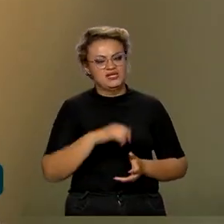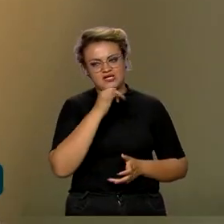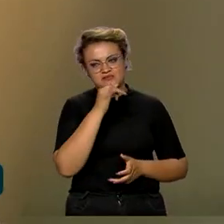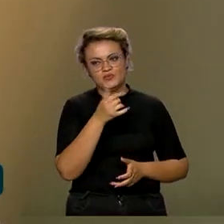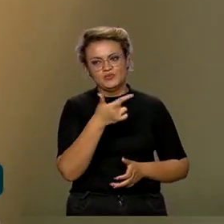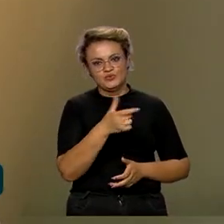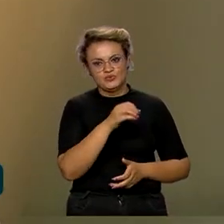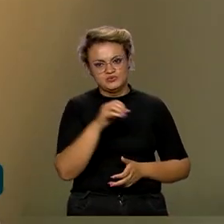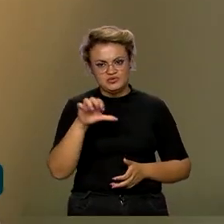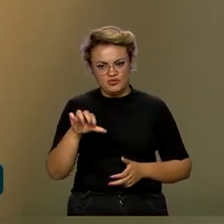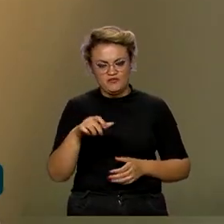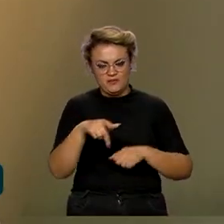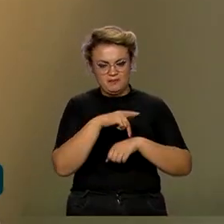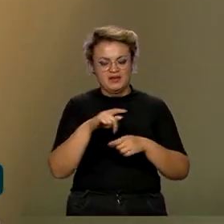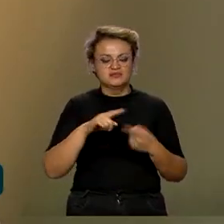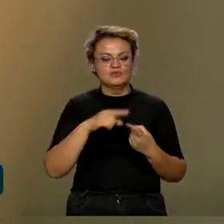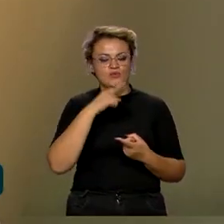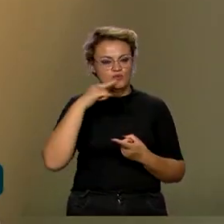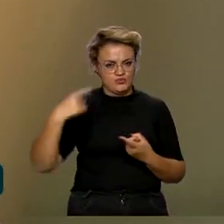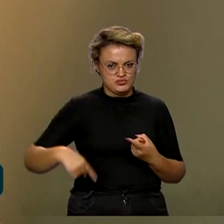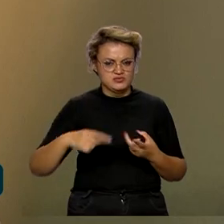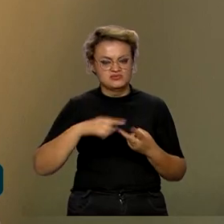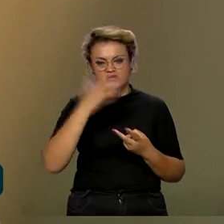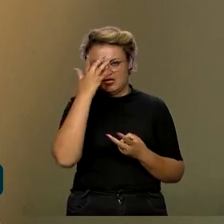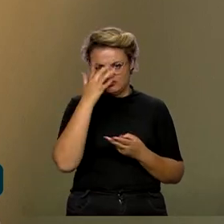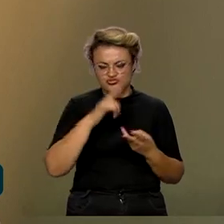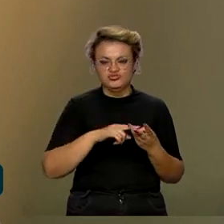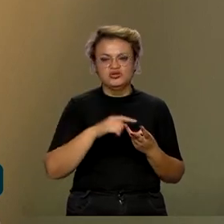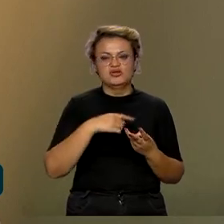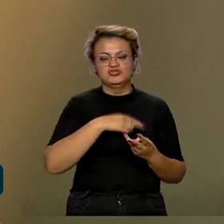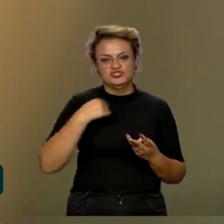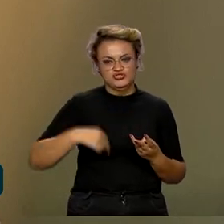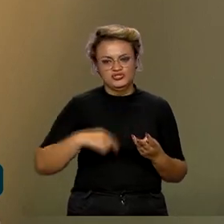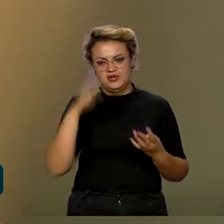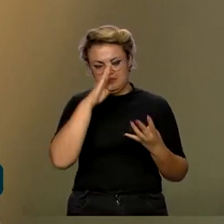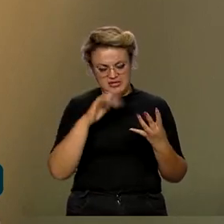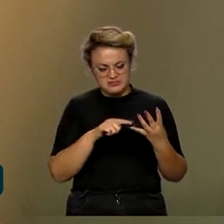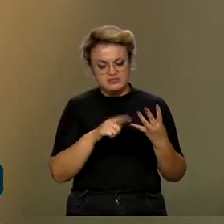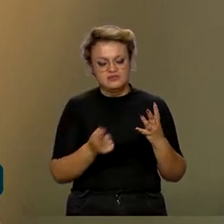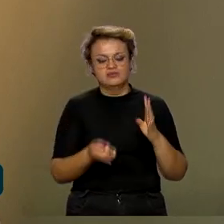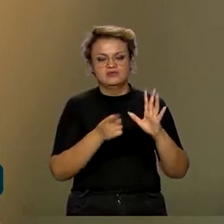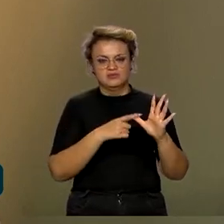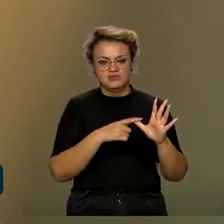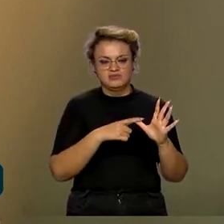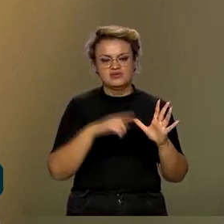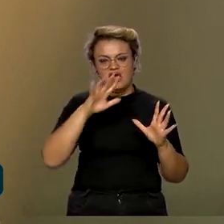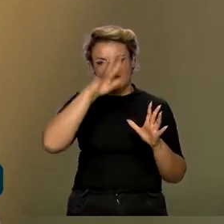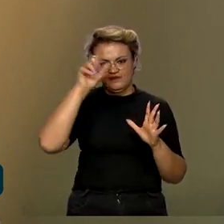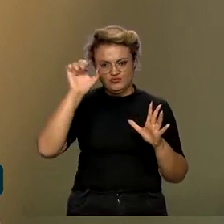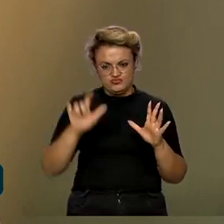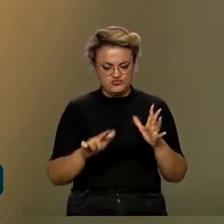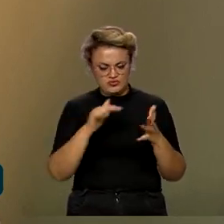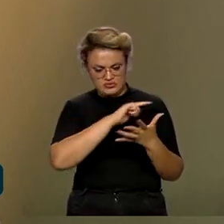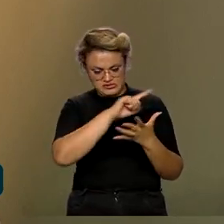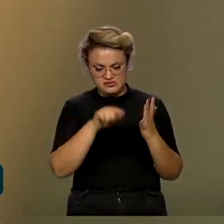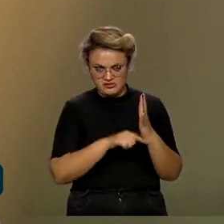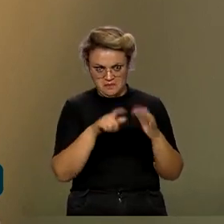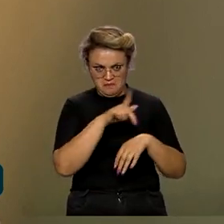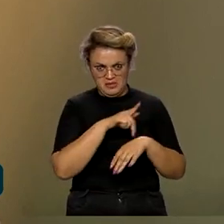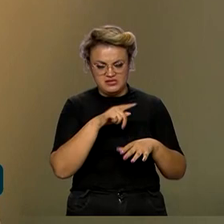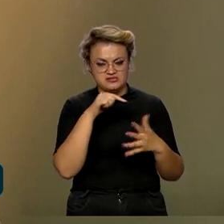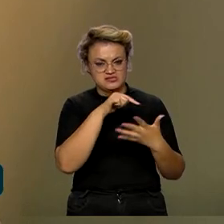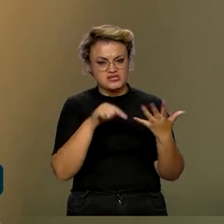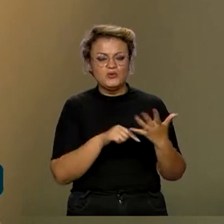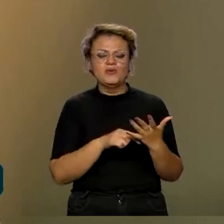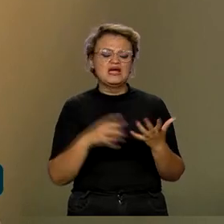esses quatro países, Rússia, Índia, China e o Brasil, e depois, no seguinte, incluíram a África do Sul, qual que era o